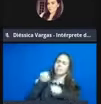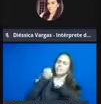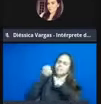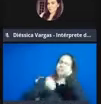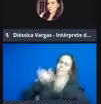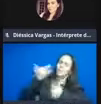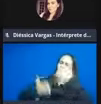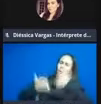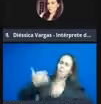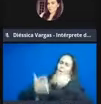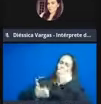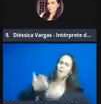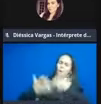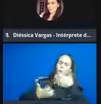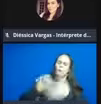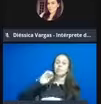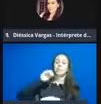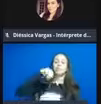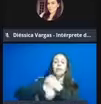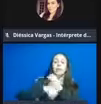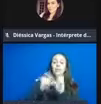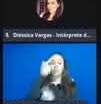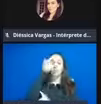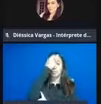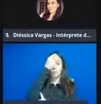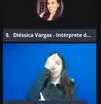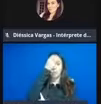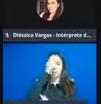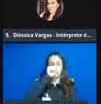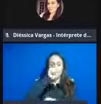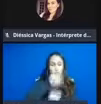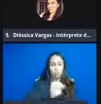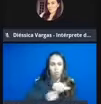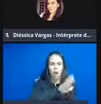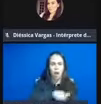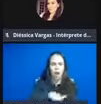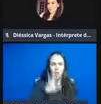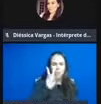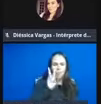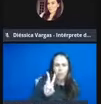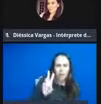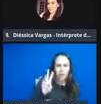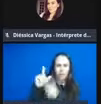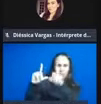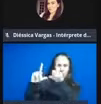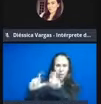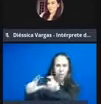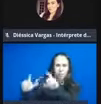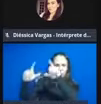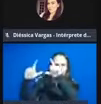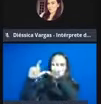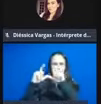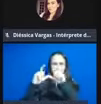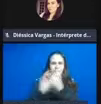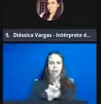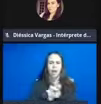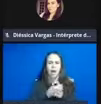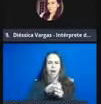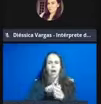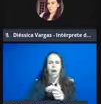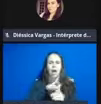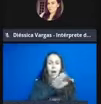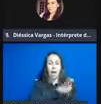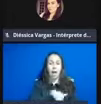fez no âmbito da universidade, com os alunos ali, então, pode ver nessa imagem, os alunos já estão sentados no chão. Essa